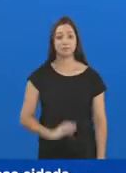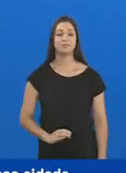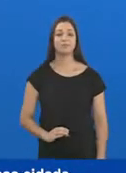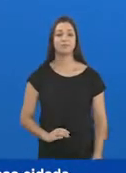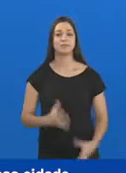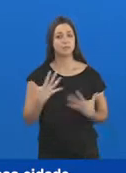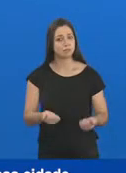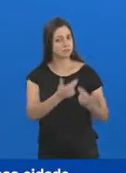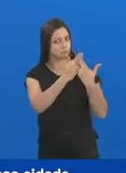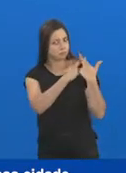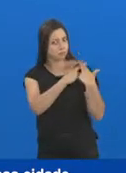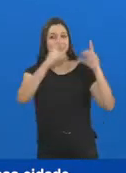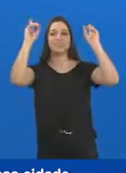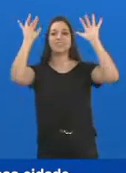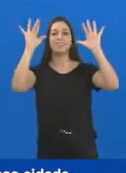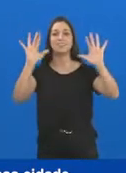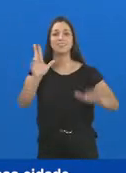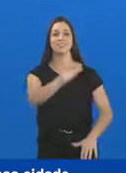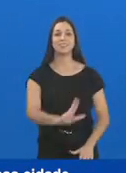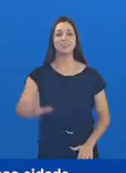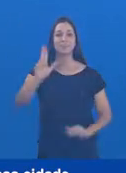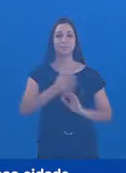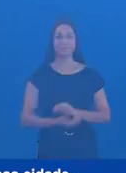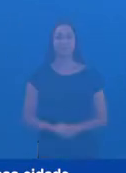Vamos fazer nossa parte. E que Deus abençoe a nossa cidade.